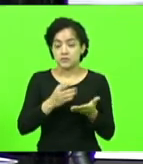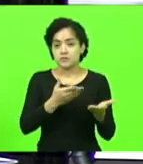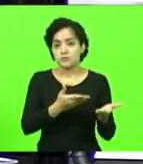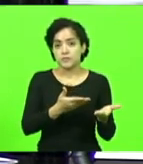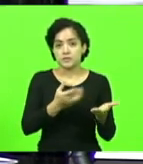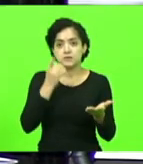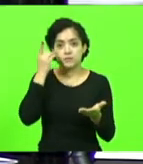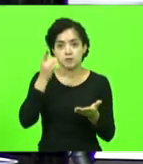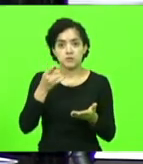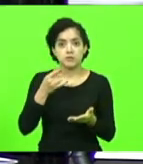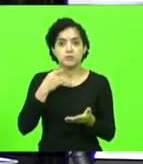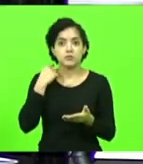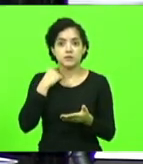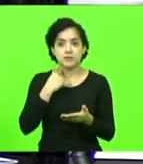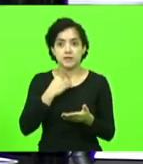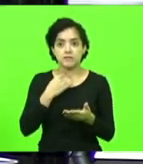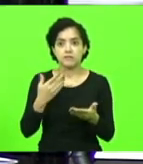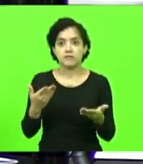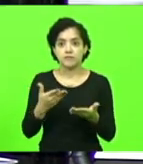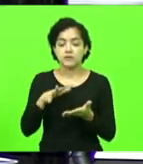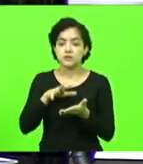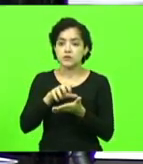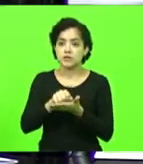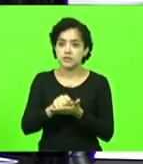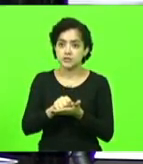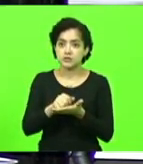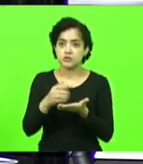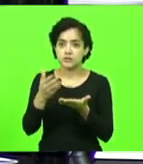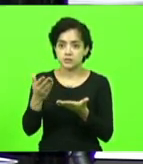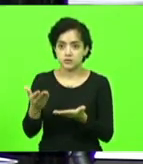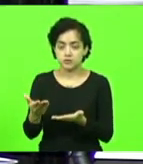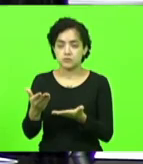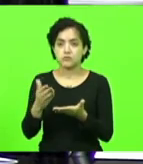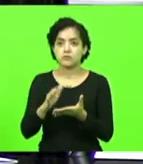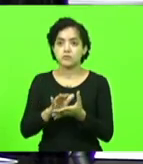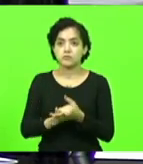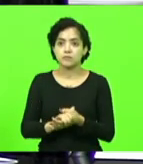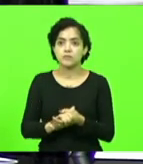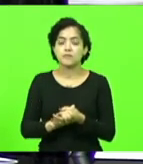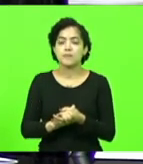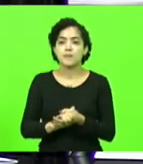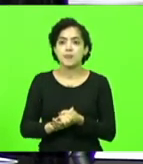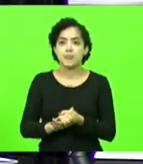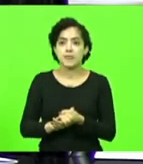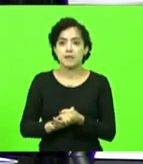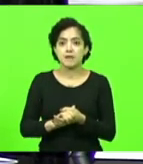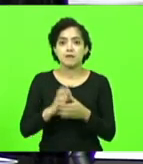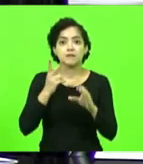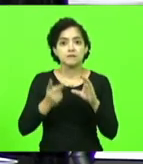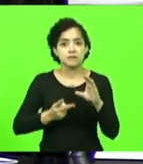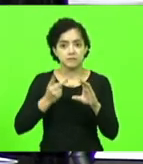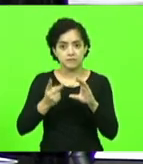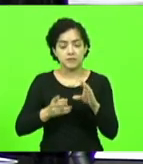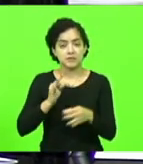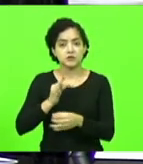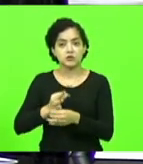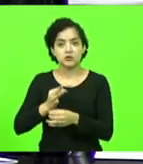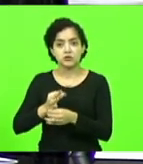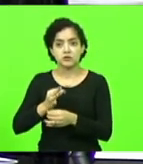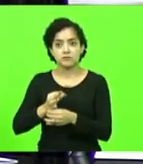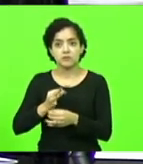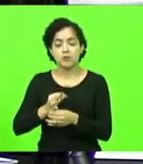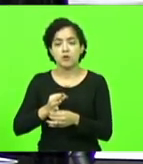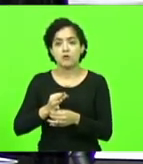Trevi, essa presidência faz o registro, portanto, como a senhora falou, da Câmara de Vereadores de Timbó, do